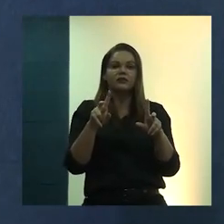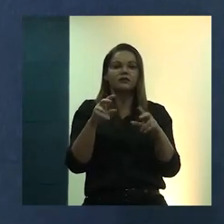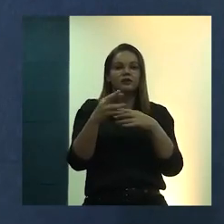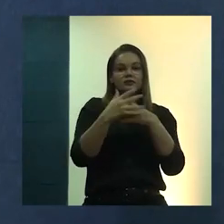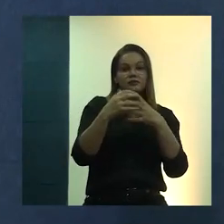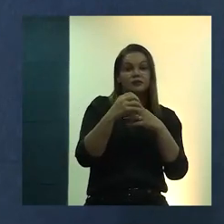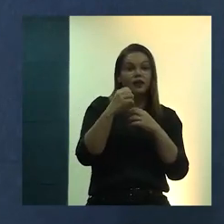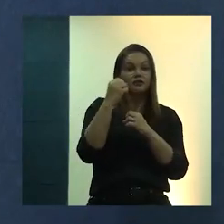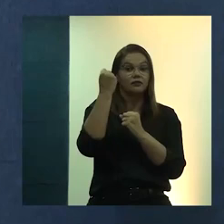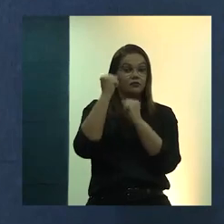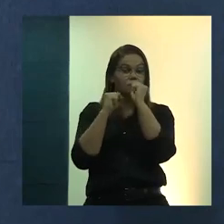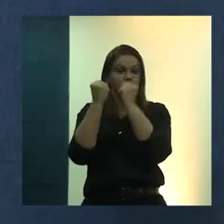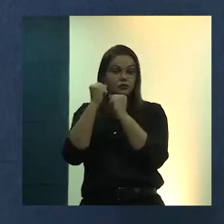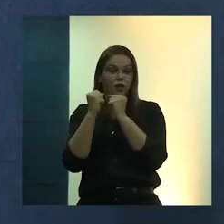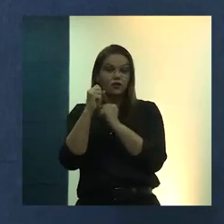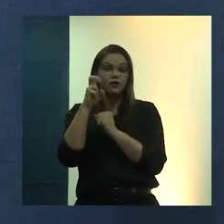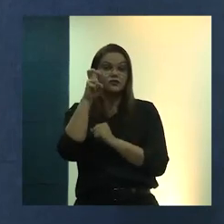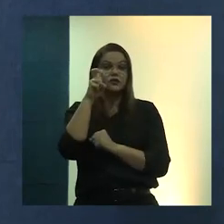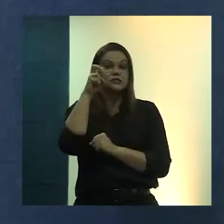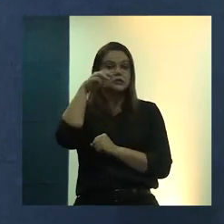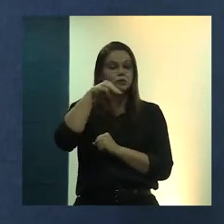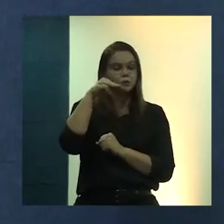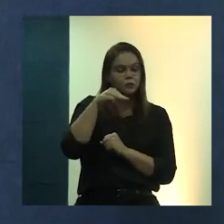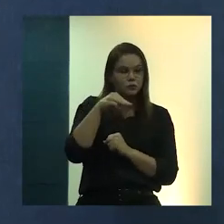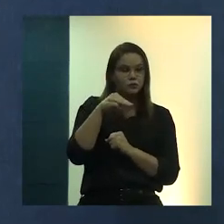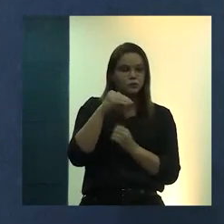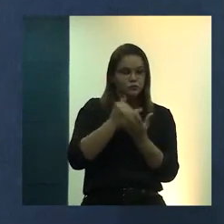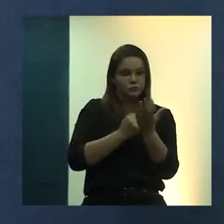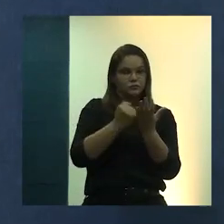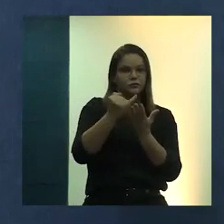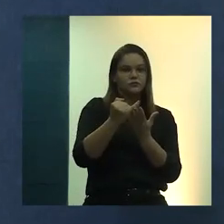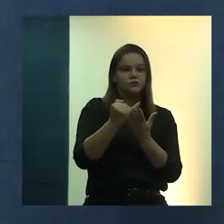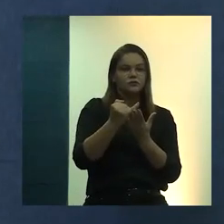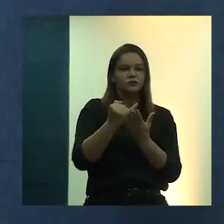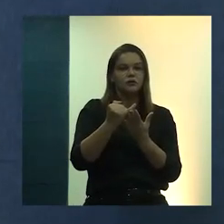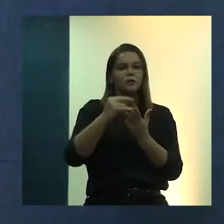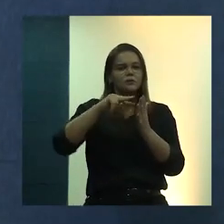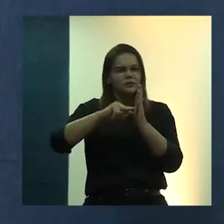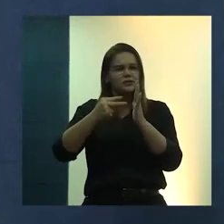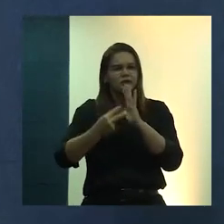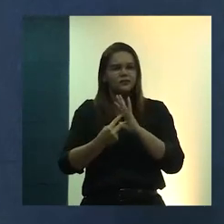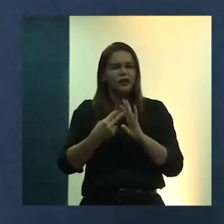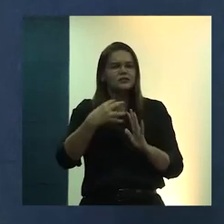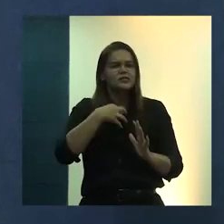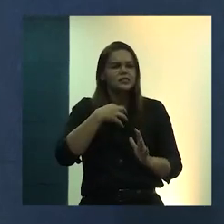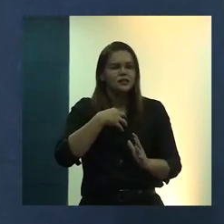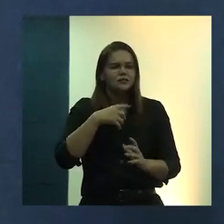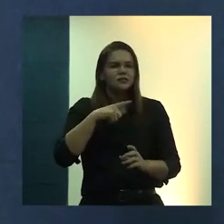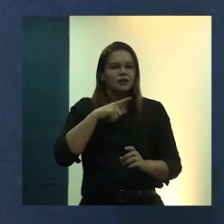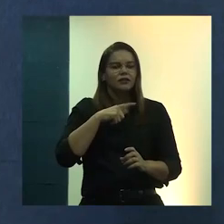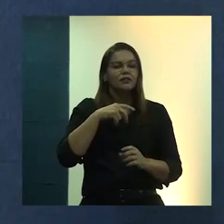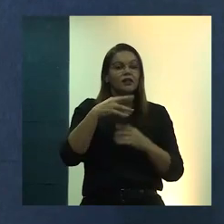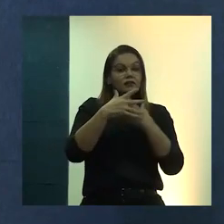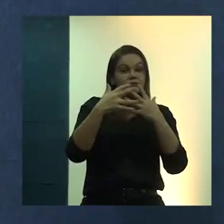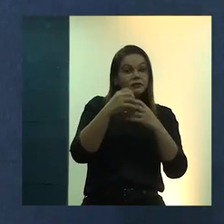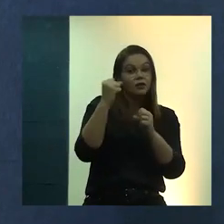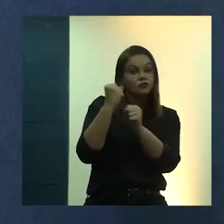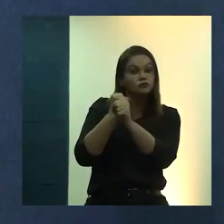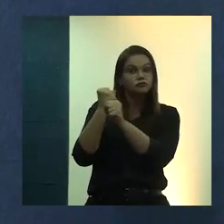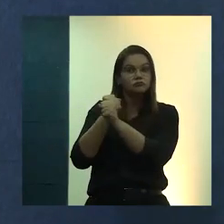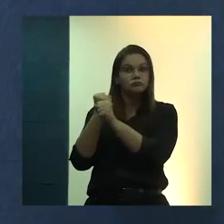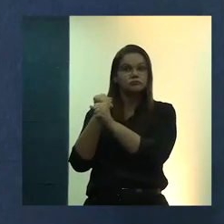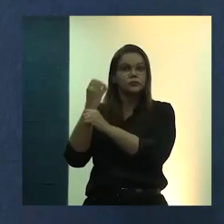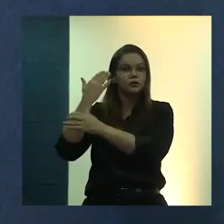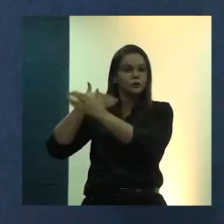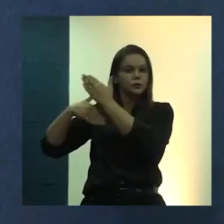eu vou me permitir esses 5 minutinhos de introdução, para fazer sentido o que eu vou falar. Nós temos as cidades construídas. No outro